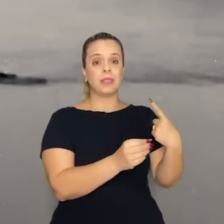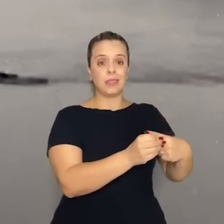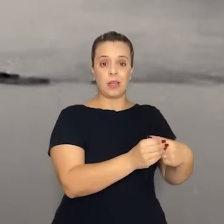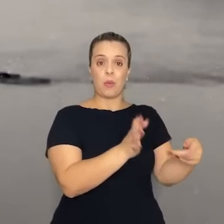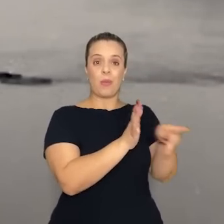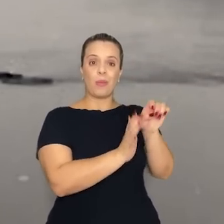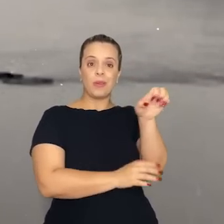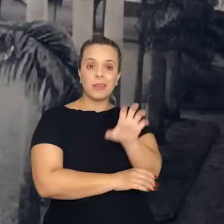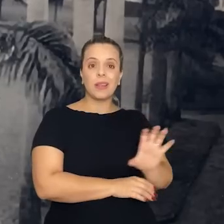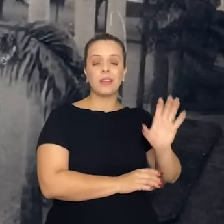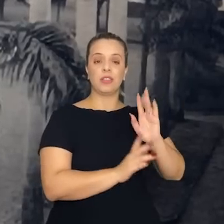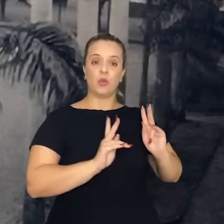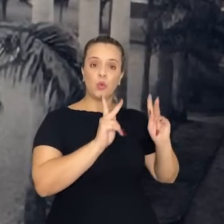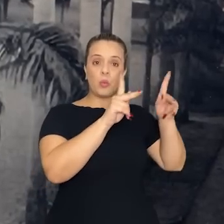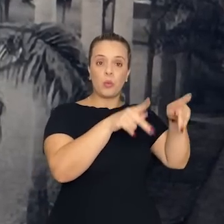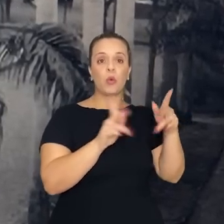e o núcleo urbano do centro.